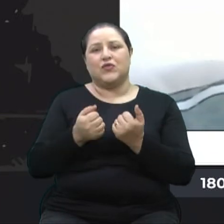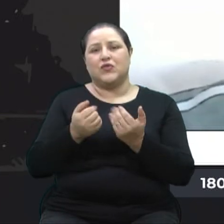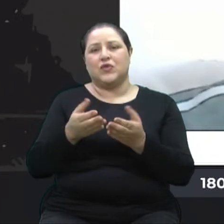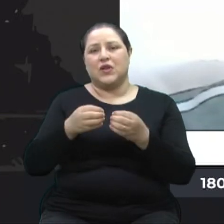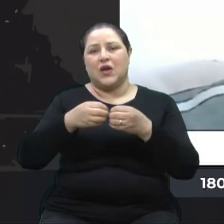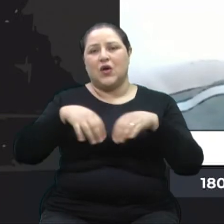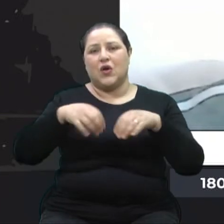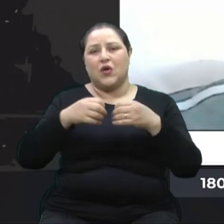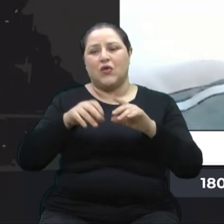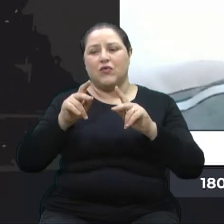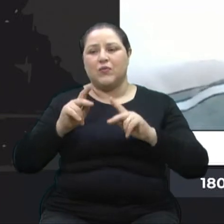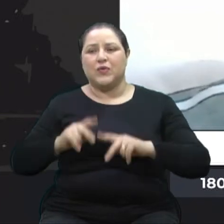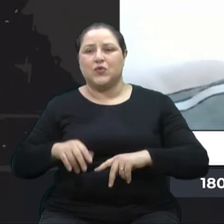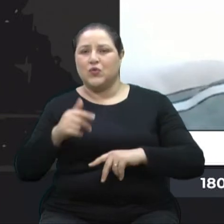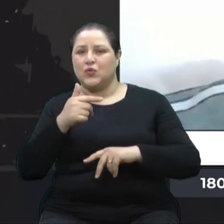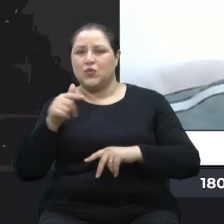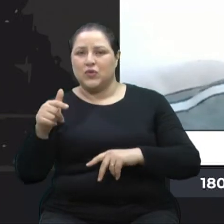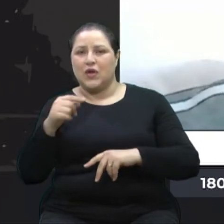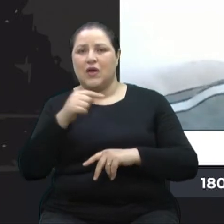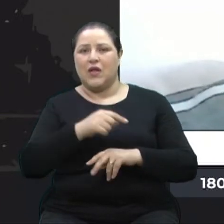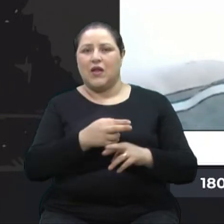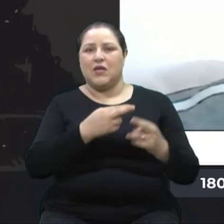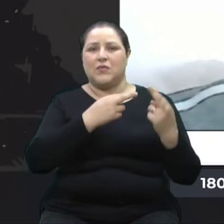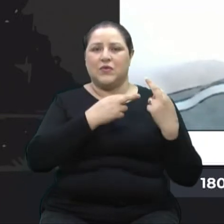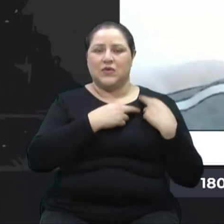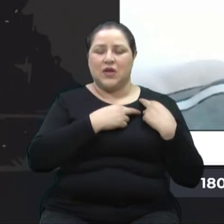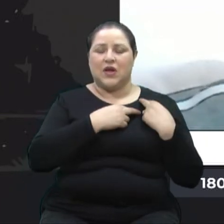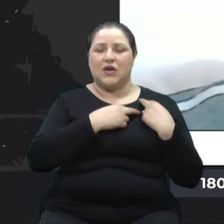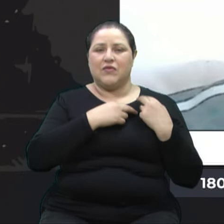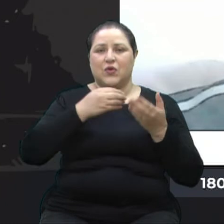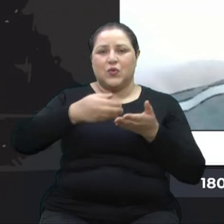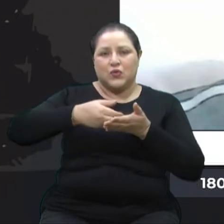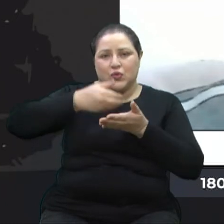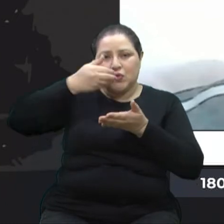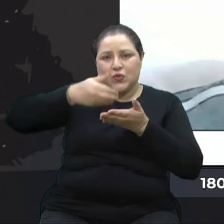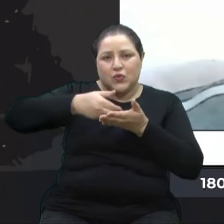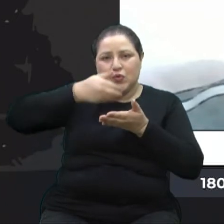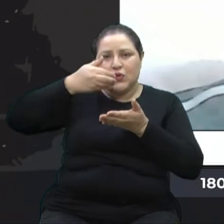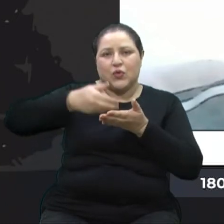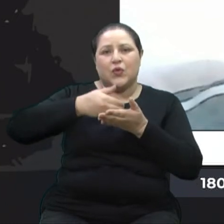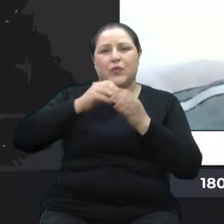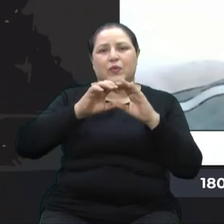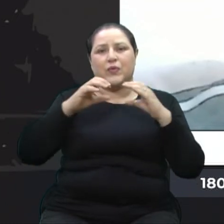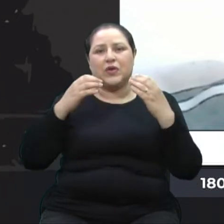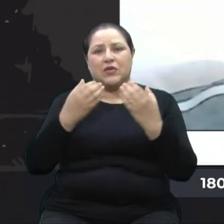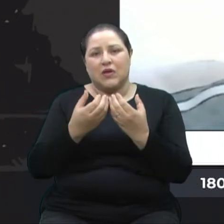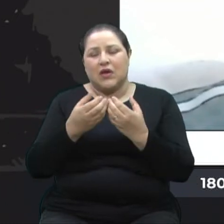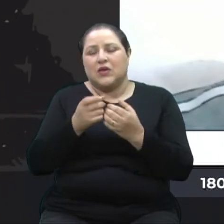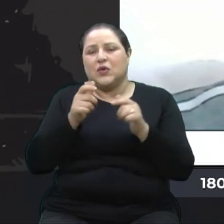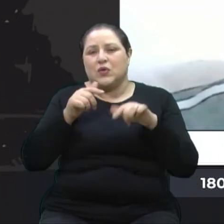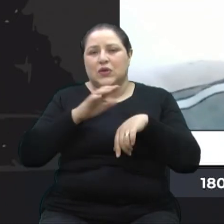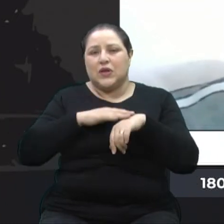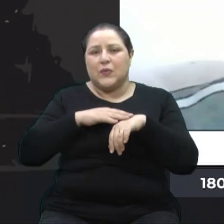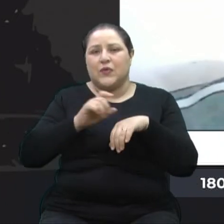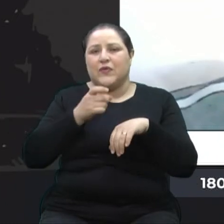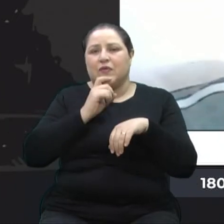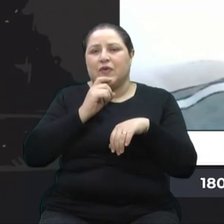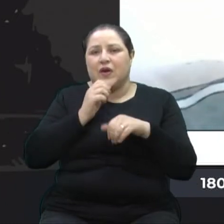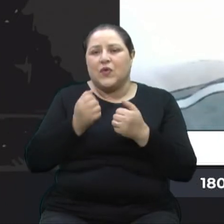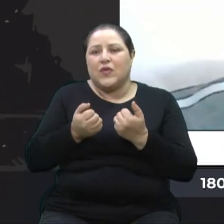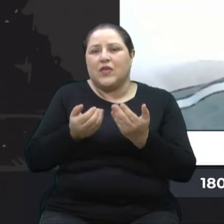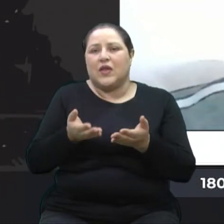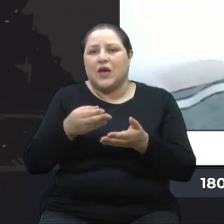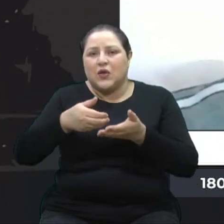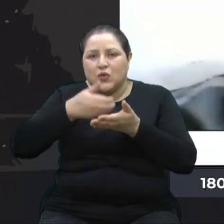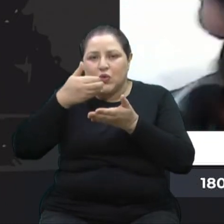uma das responsáveis pelo sopão comunitário, que vai no inverno distribuir sopa para os moradores de rua. E tudo isso